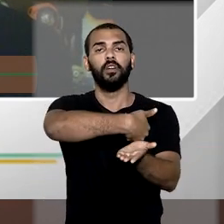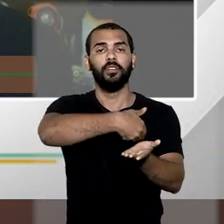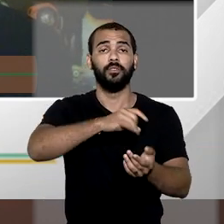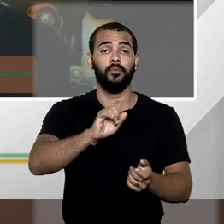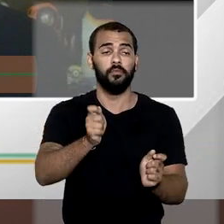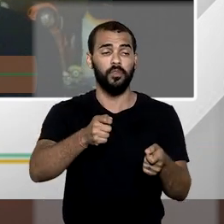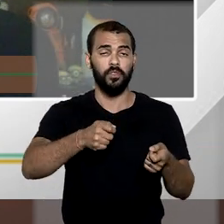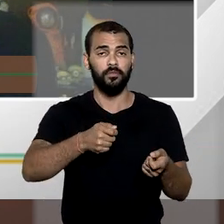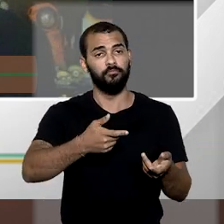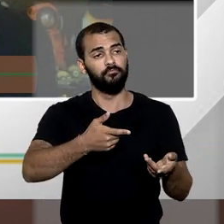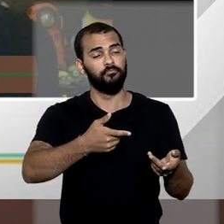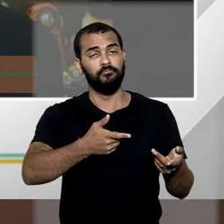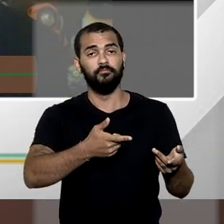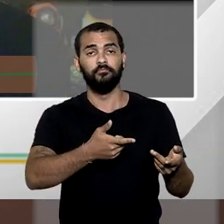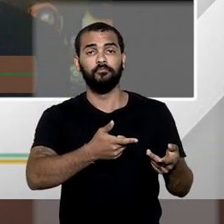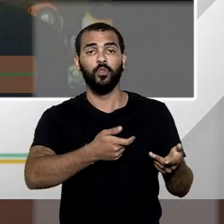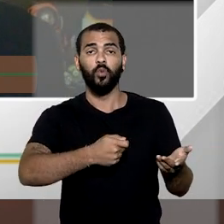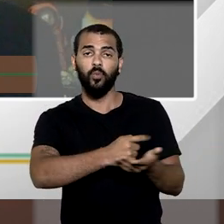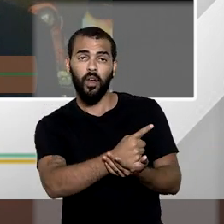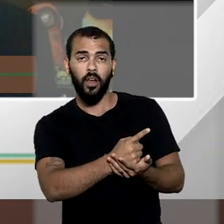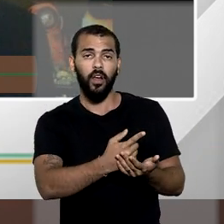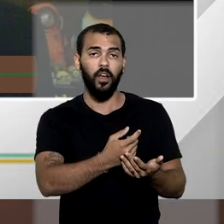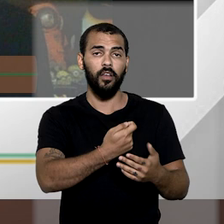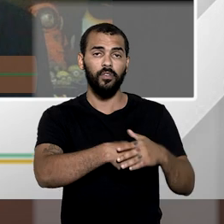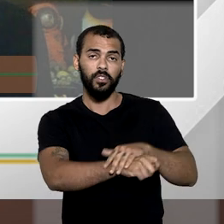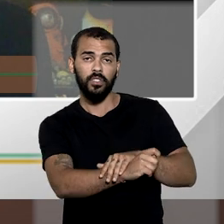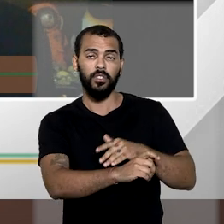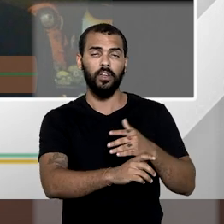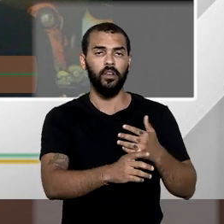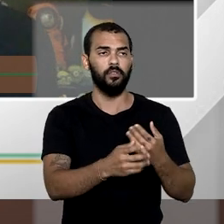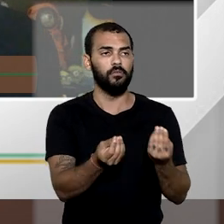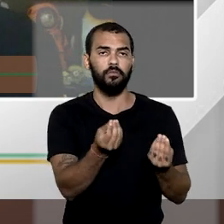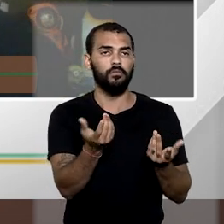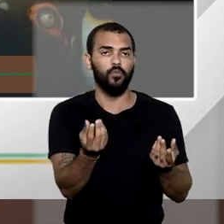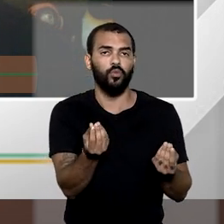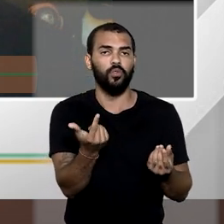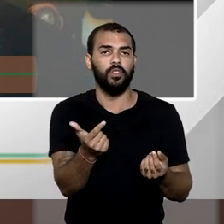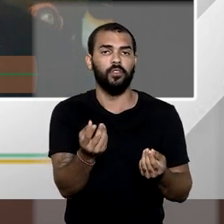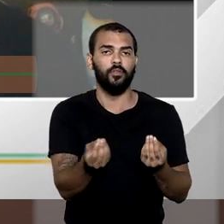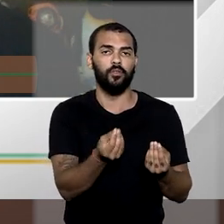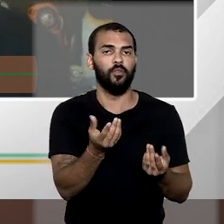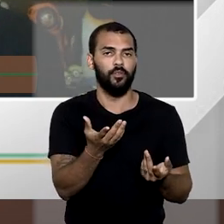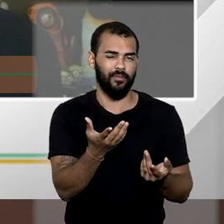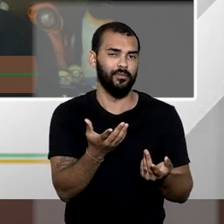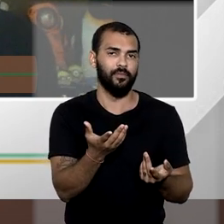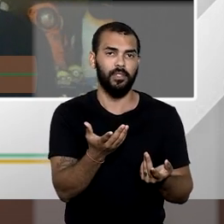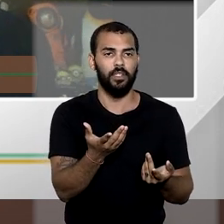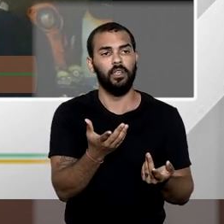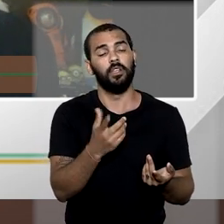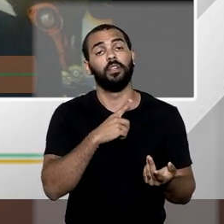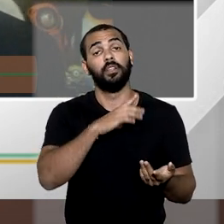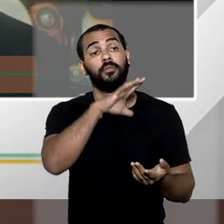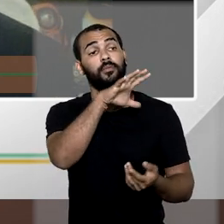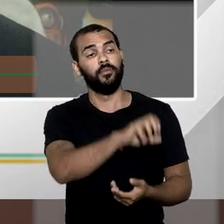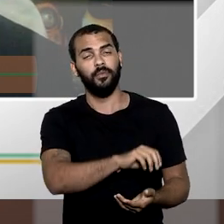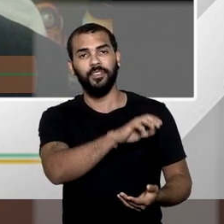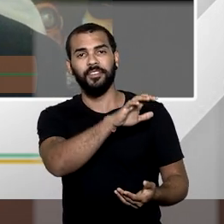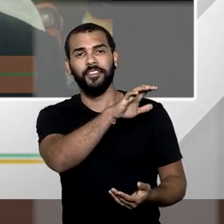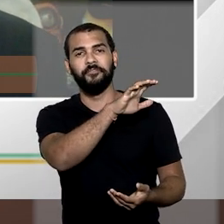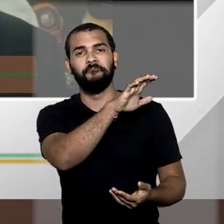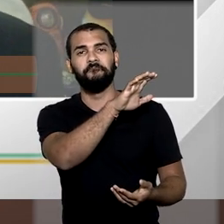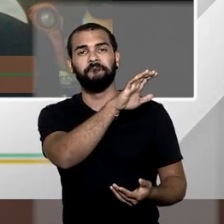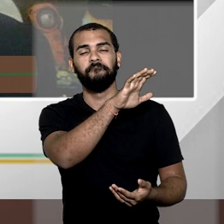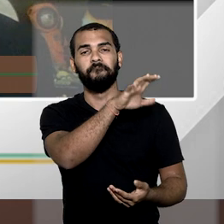meio de aquisição ou meio de investir e não há sentido algum desapropriar moeda para pagar com moeda. Não bastasse isso. Existe